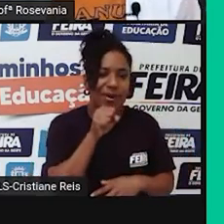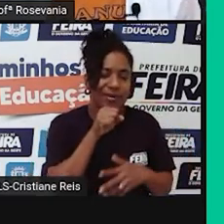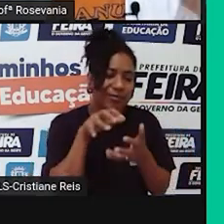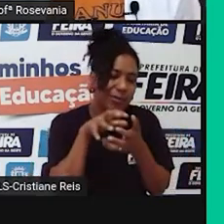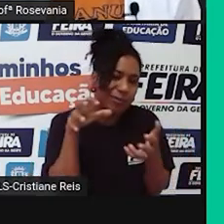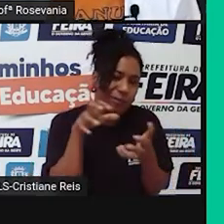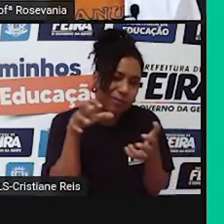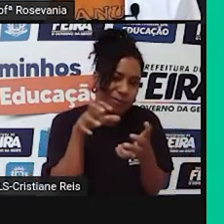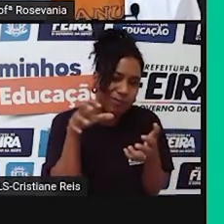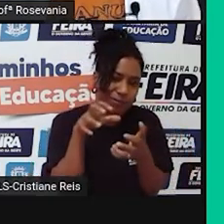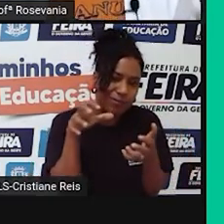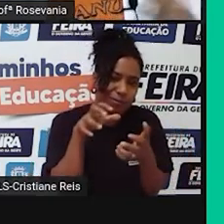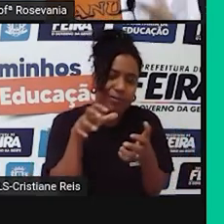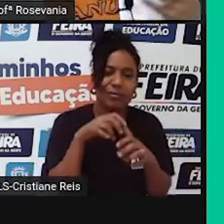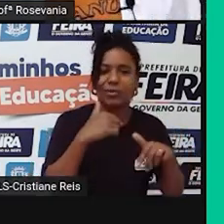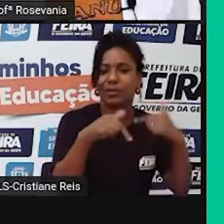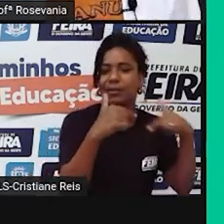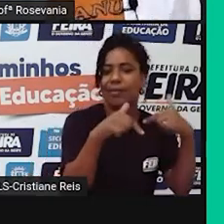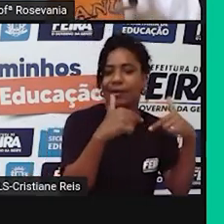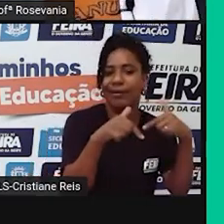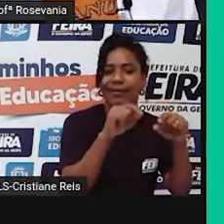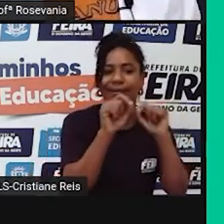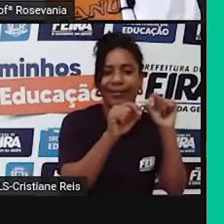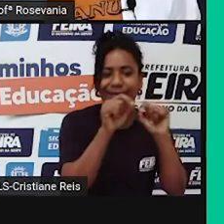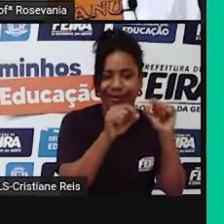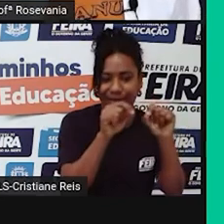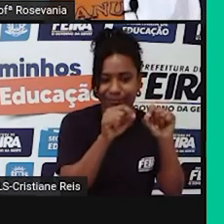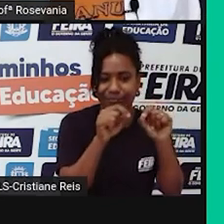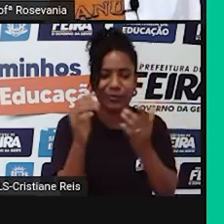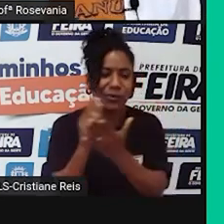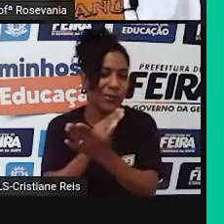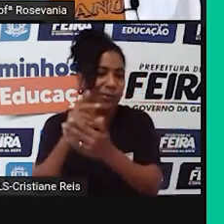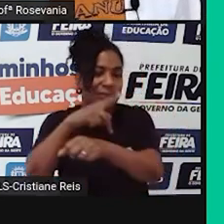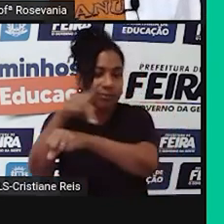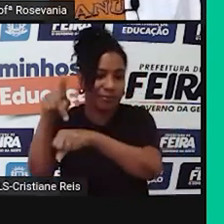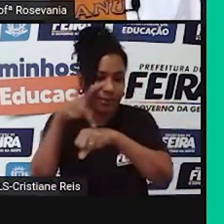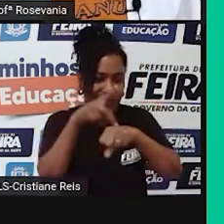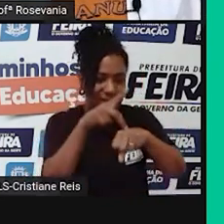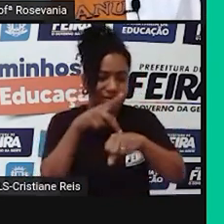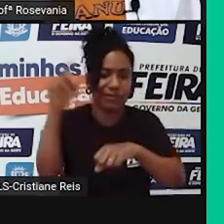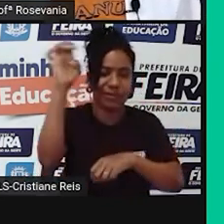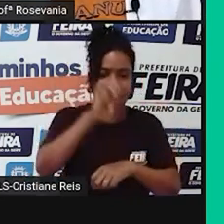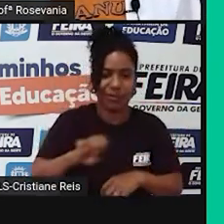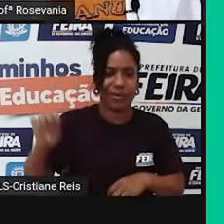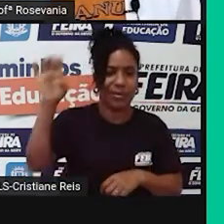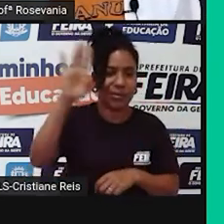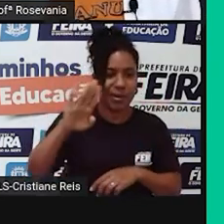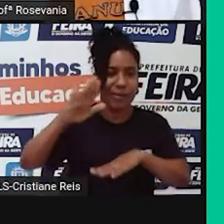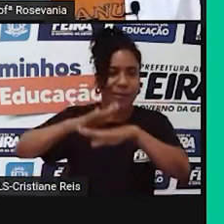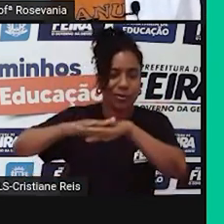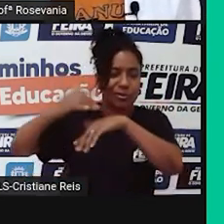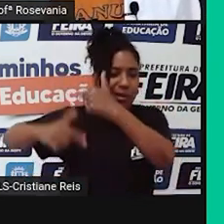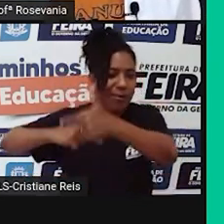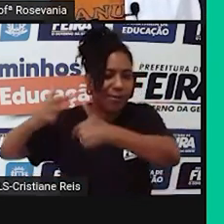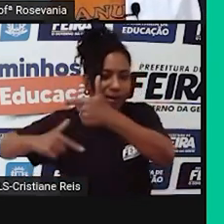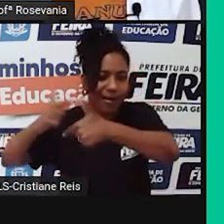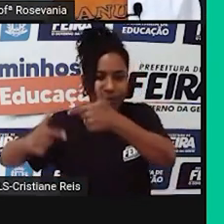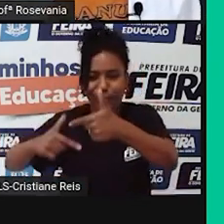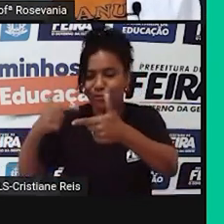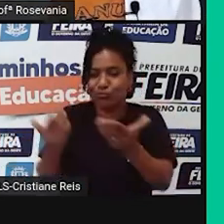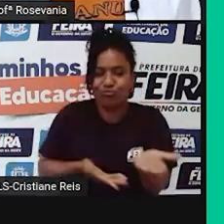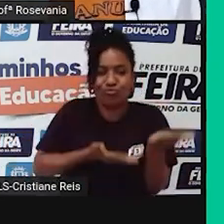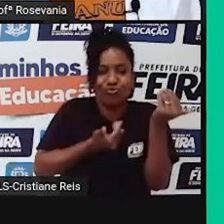mão de obra, como já acontece com alguns países, né, da Europa, falta mão de obra, precisa importar